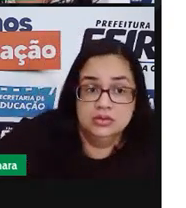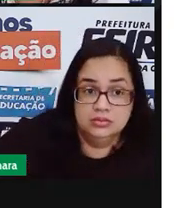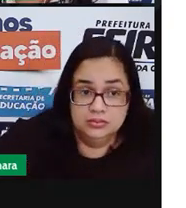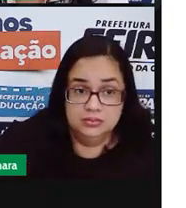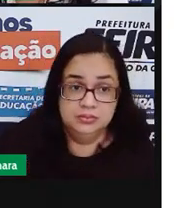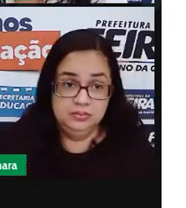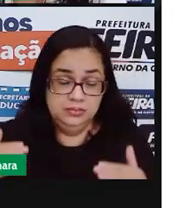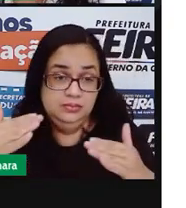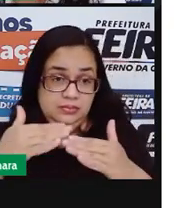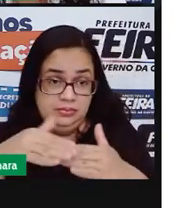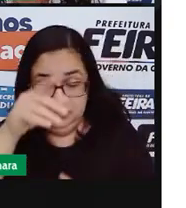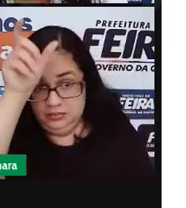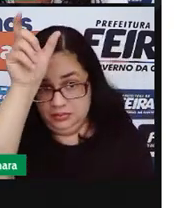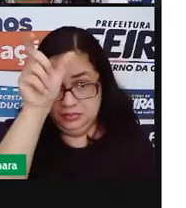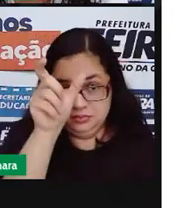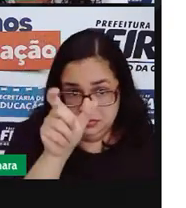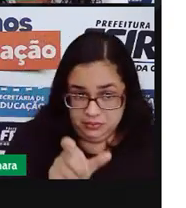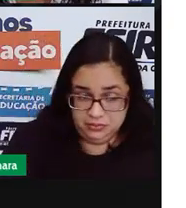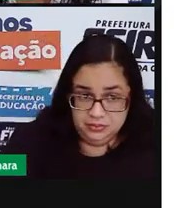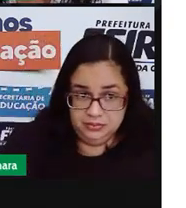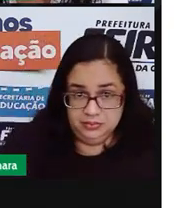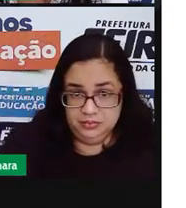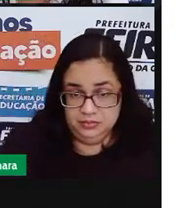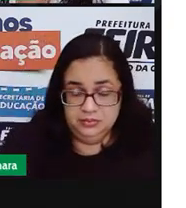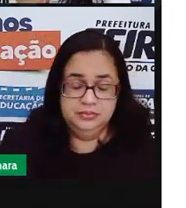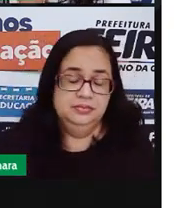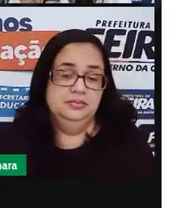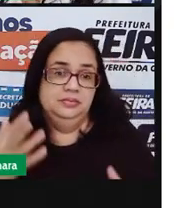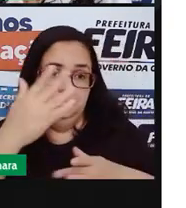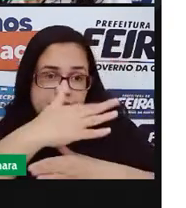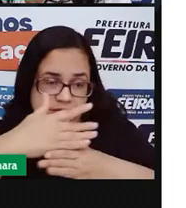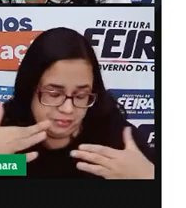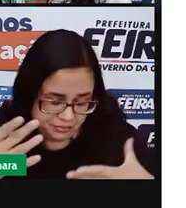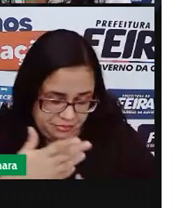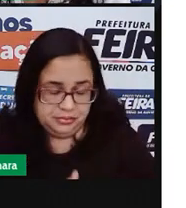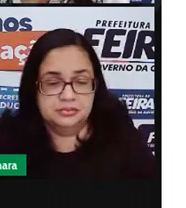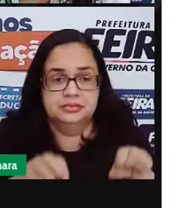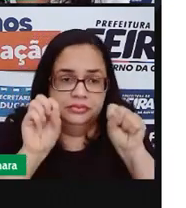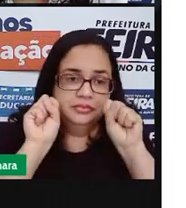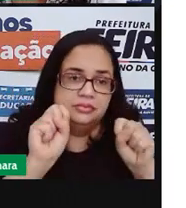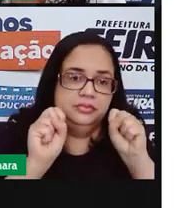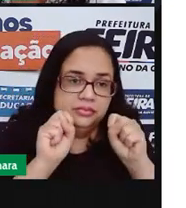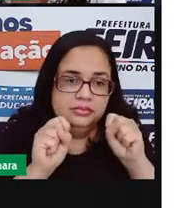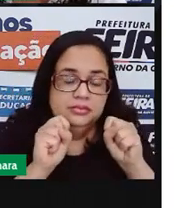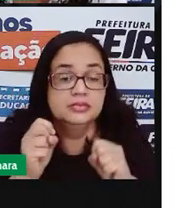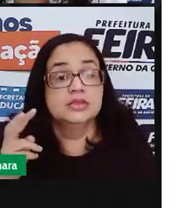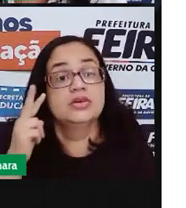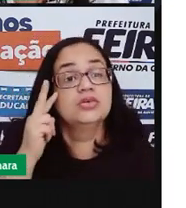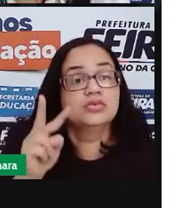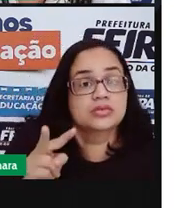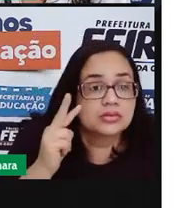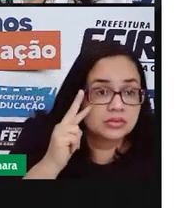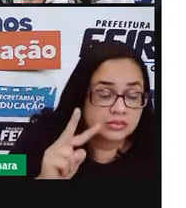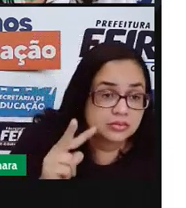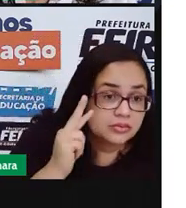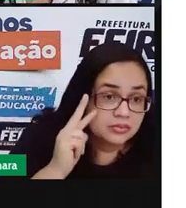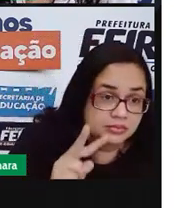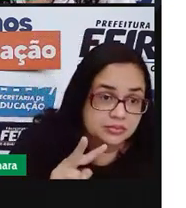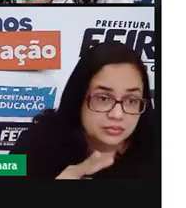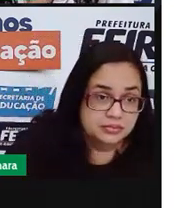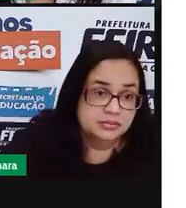Casa da Cidadania. E os cidadãos da cidade podem, sim, assistir as